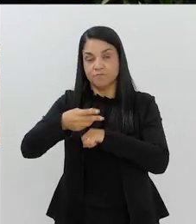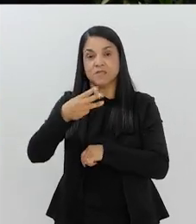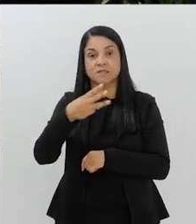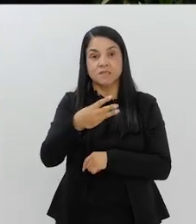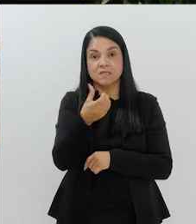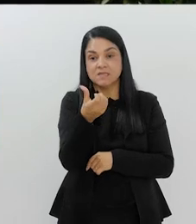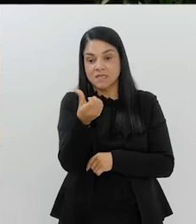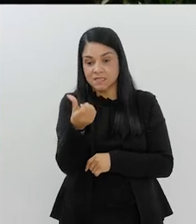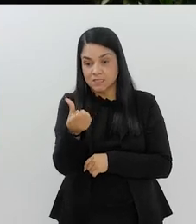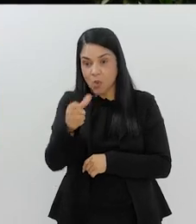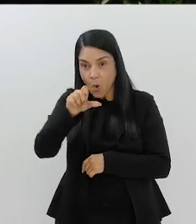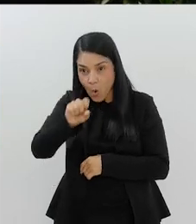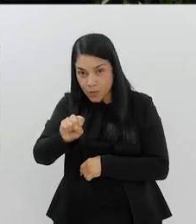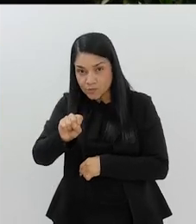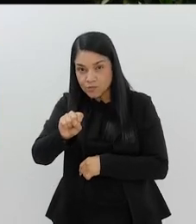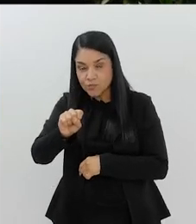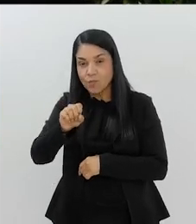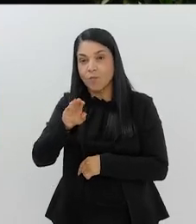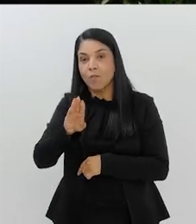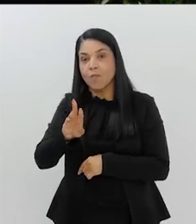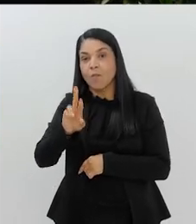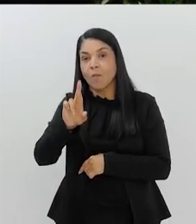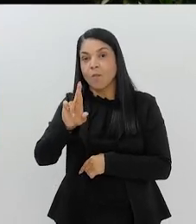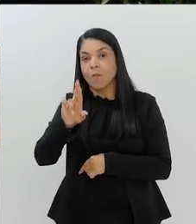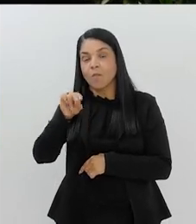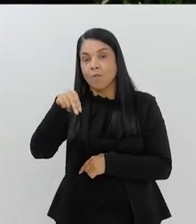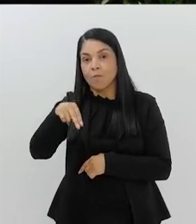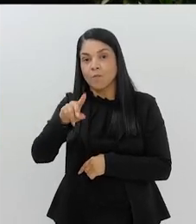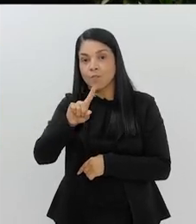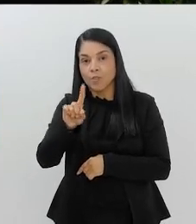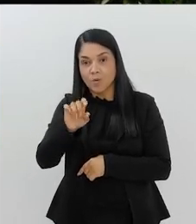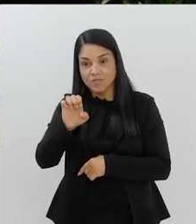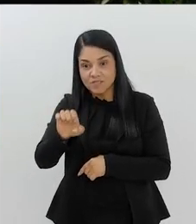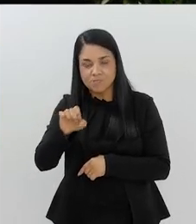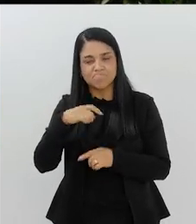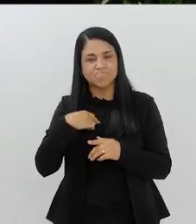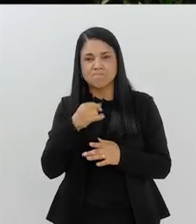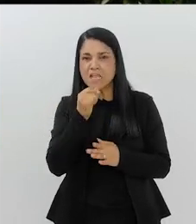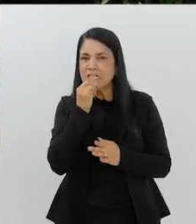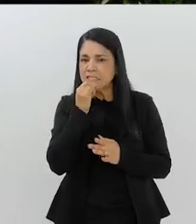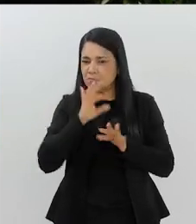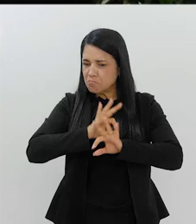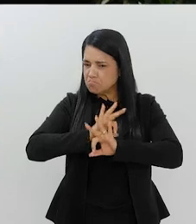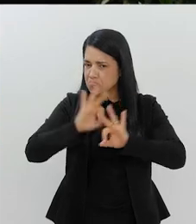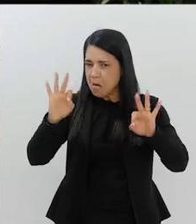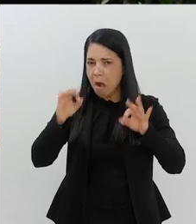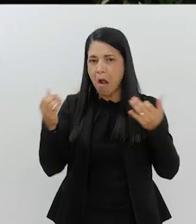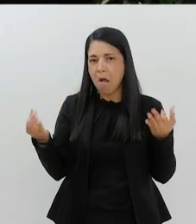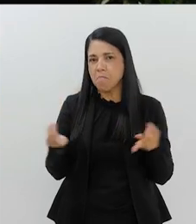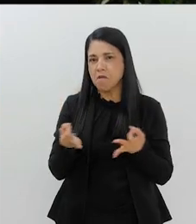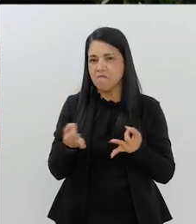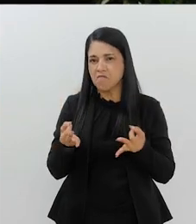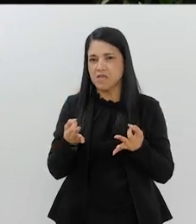medalhas. E aí, Clodoaldo, que exemplo para a Olimpíada, para os Olimpíacos? Um exemplo